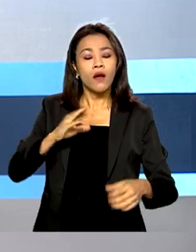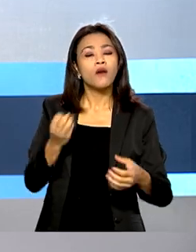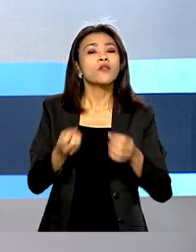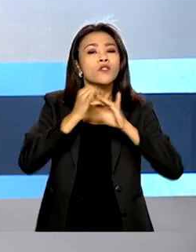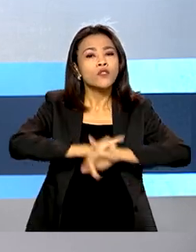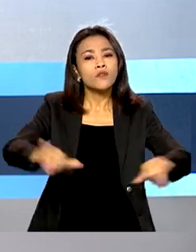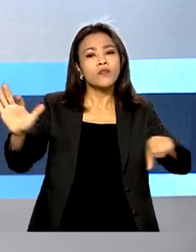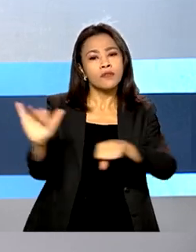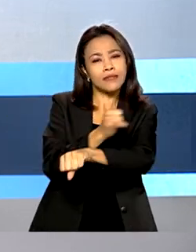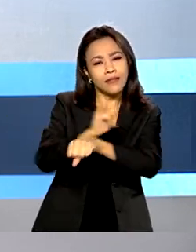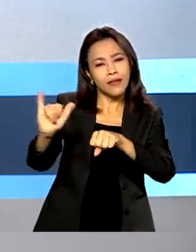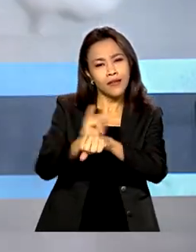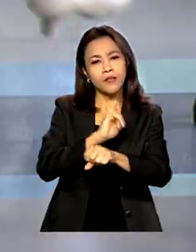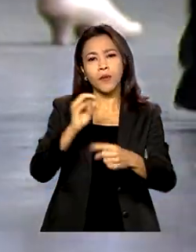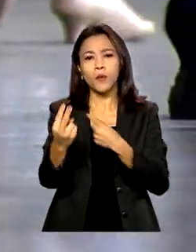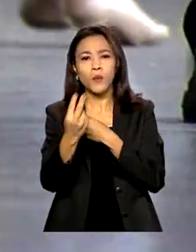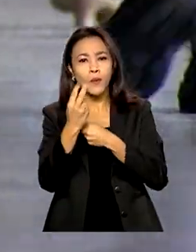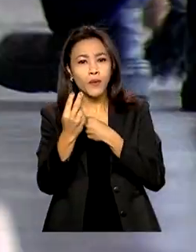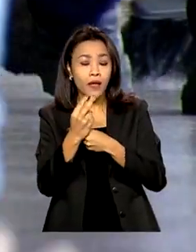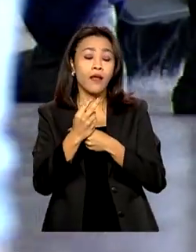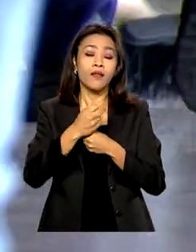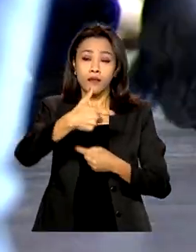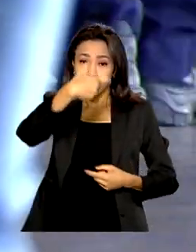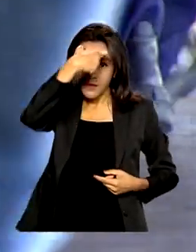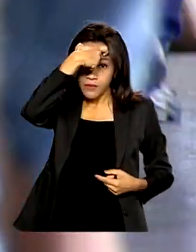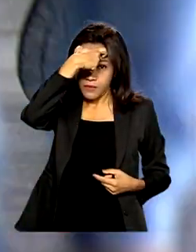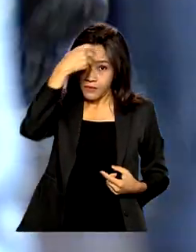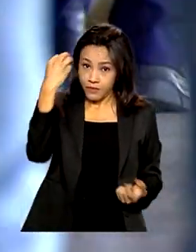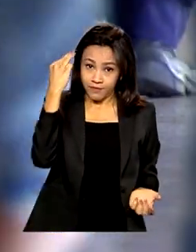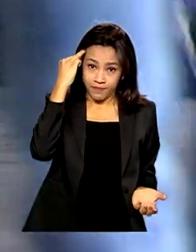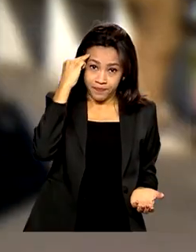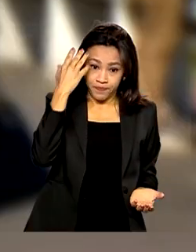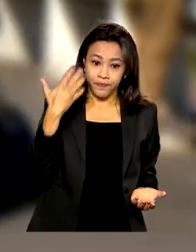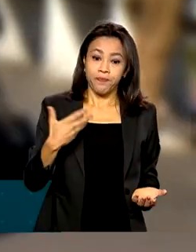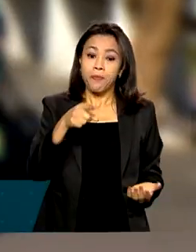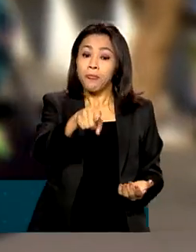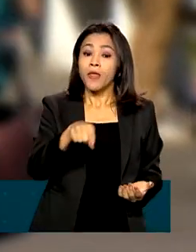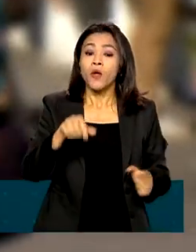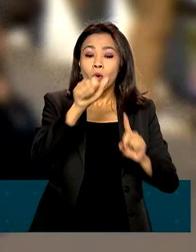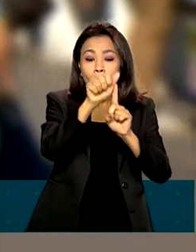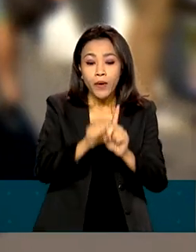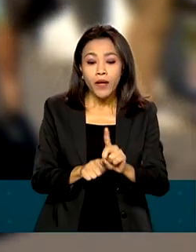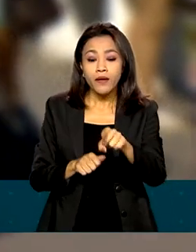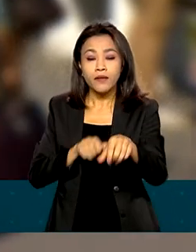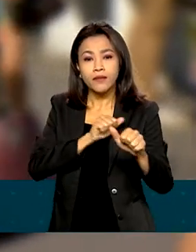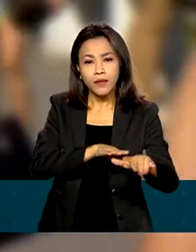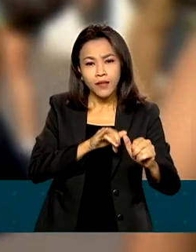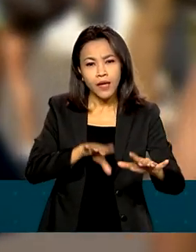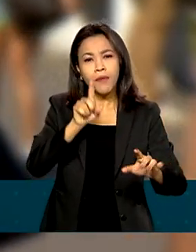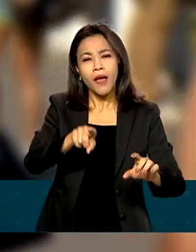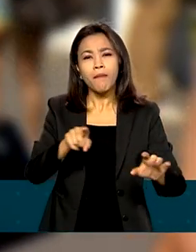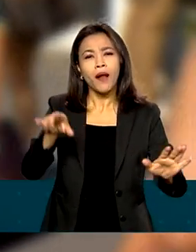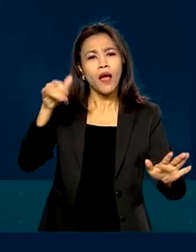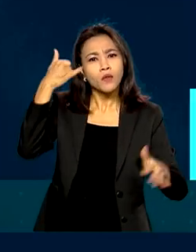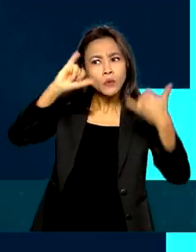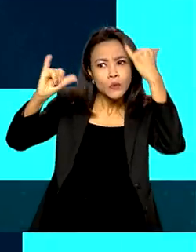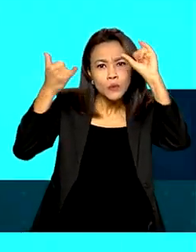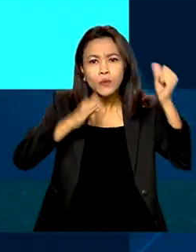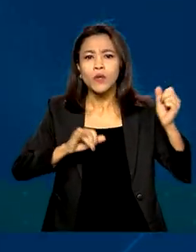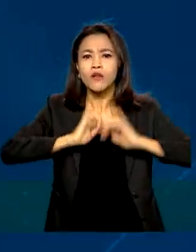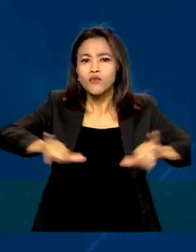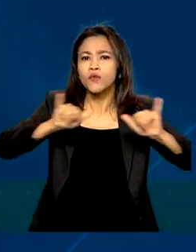cuidado da saúde mental. O mês de setembro é dedicado à conscientização para a prevenção ao suicídio.